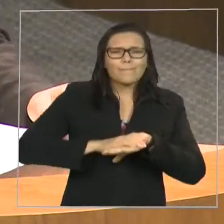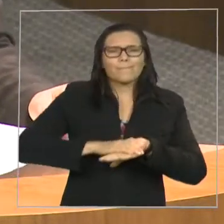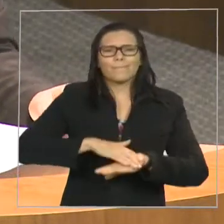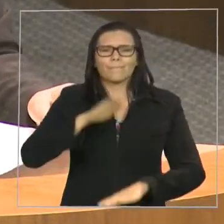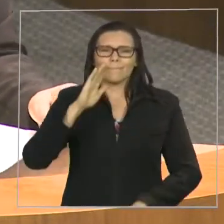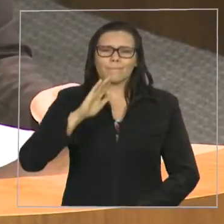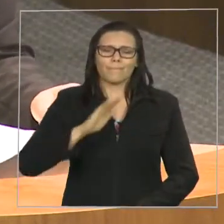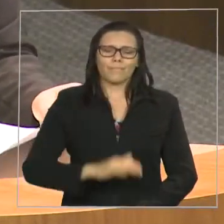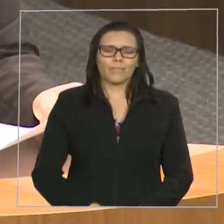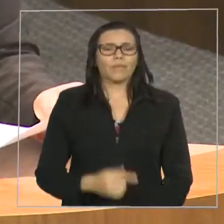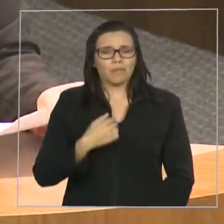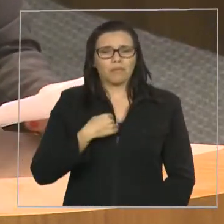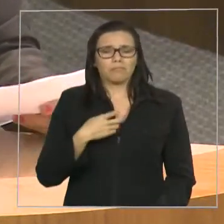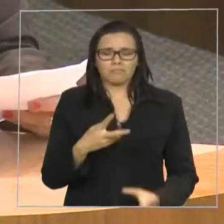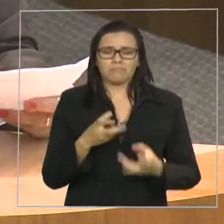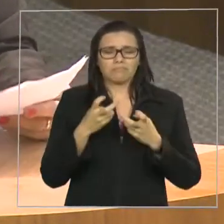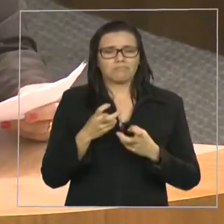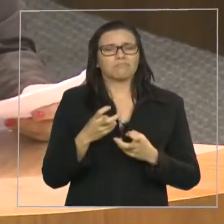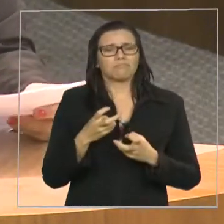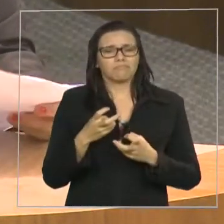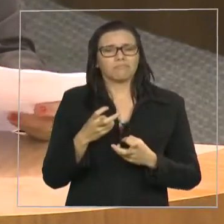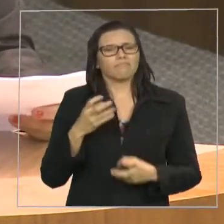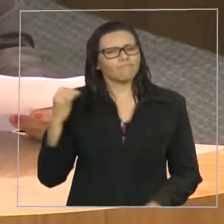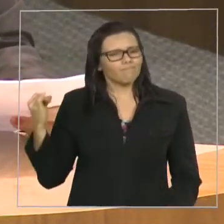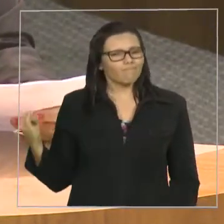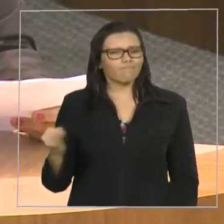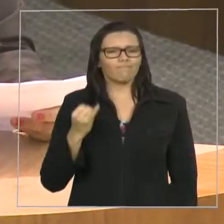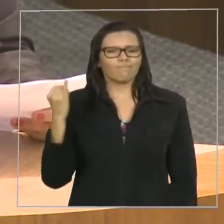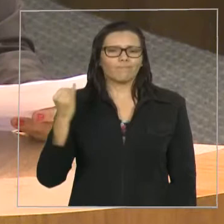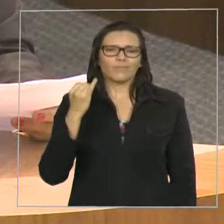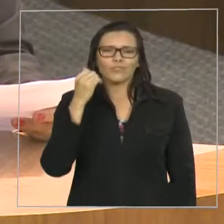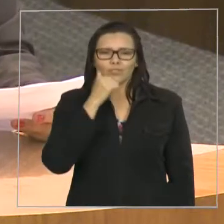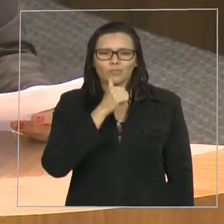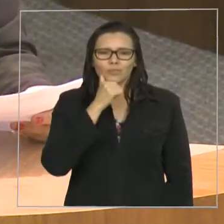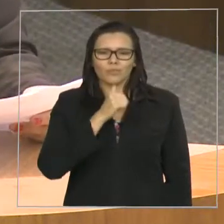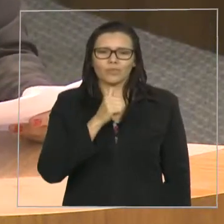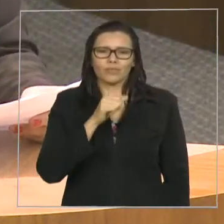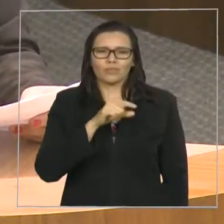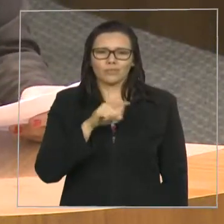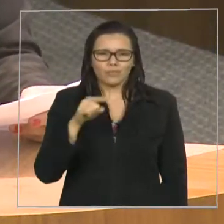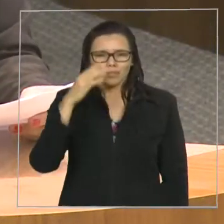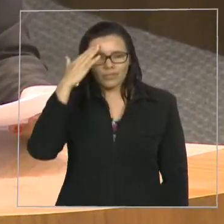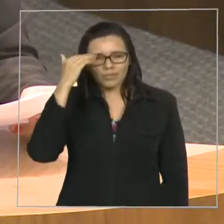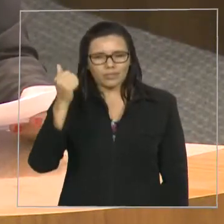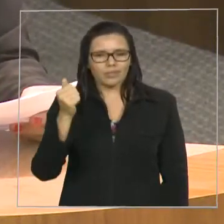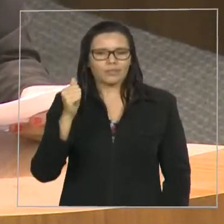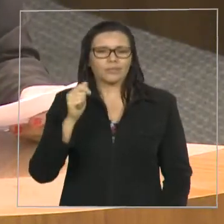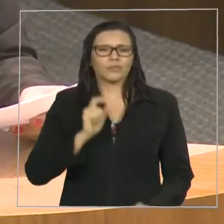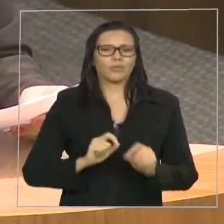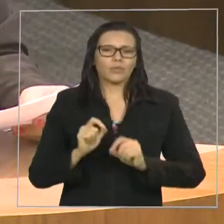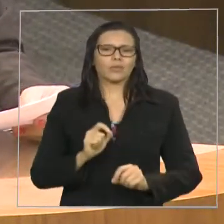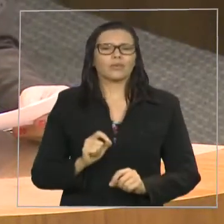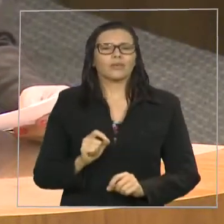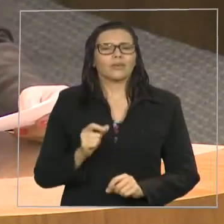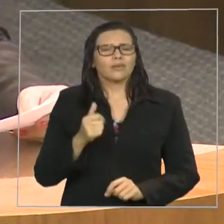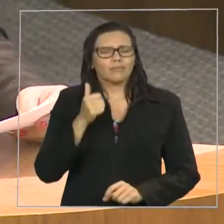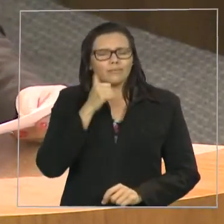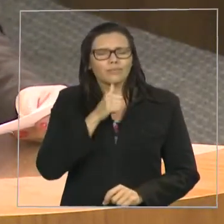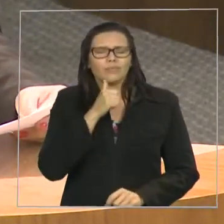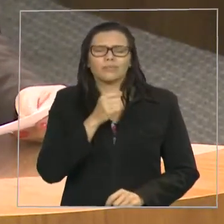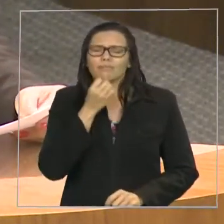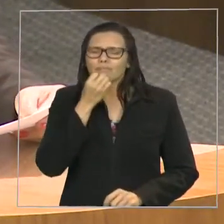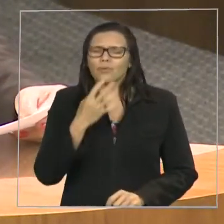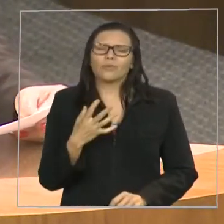E é muito importante para a mulher, no momento que ela pode contribuir, de alguma forma,